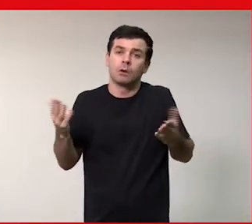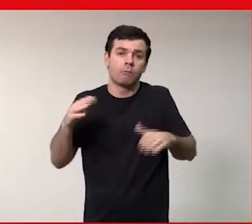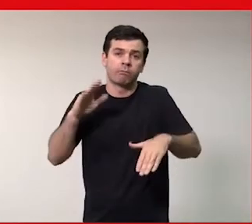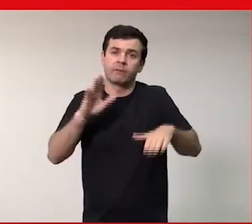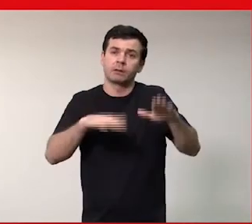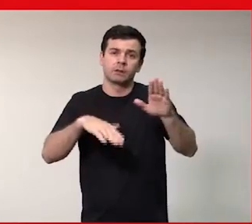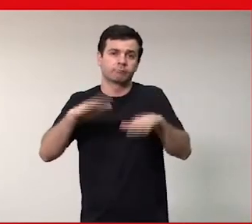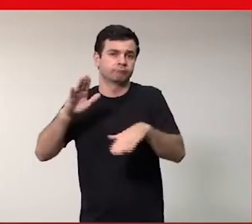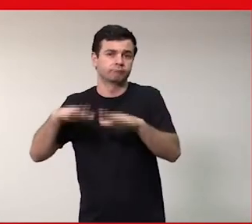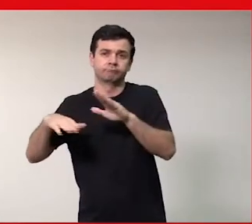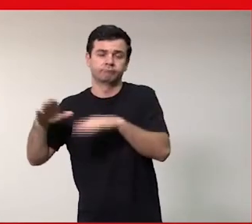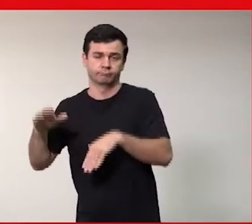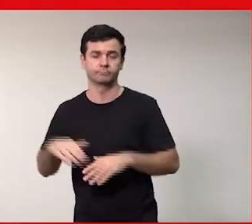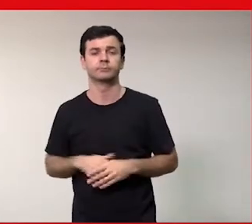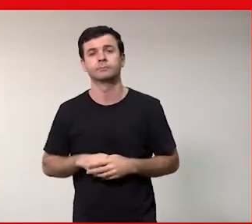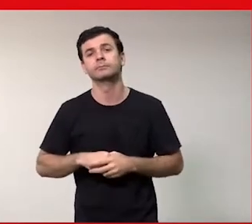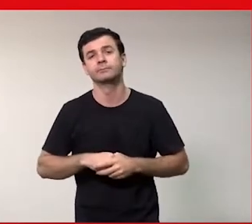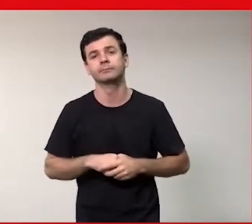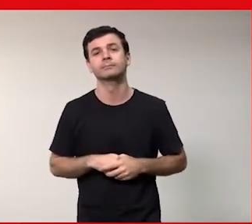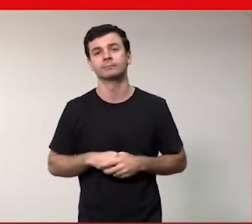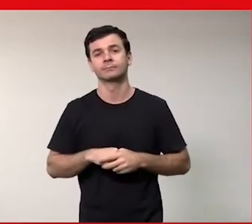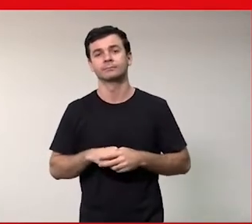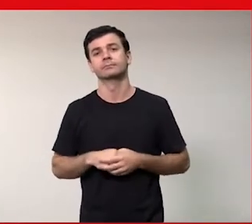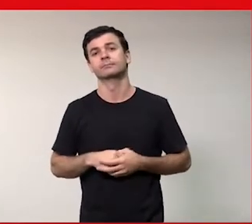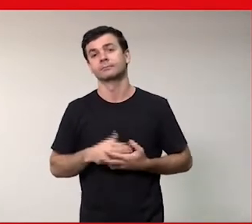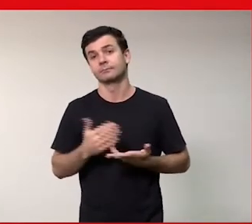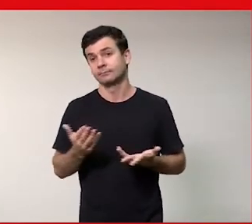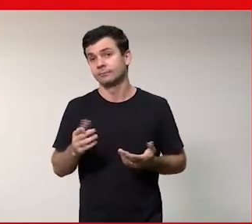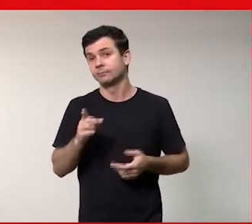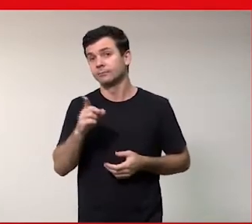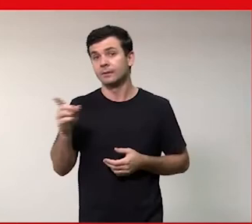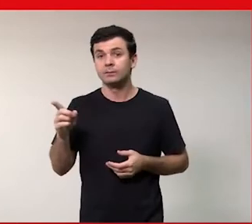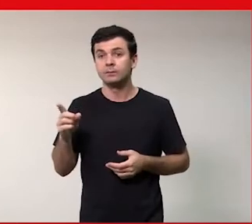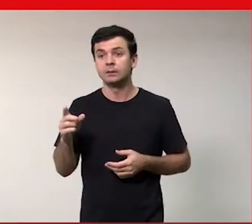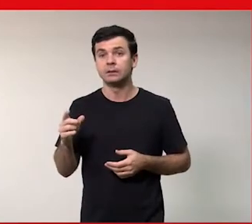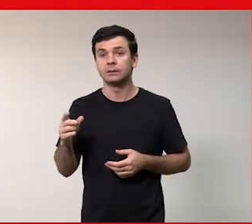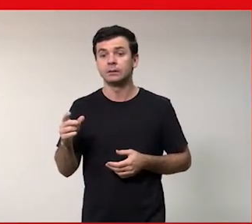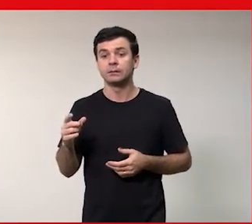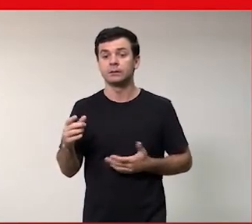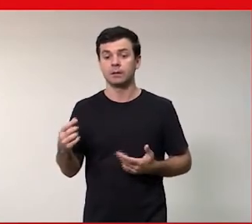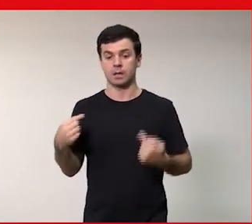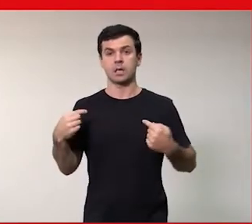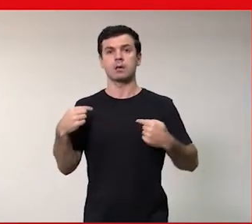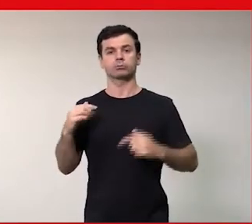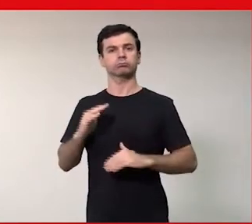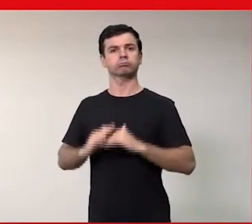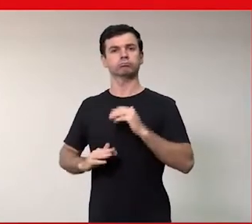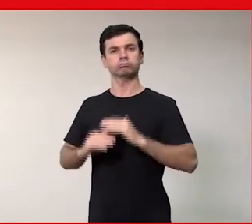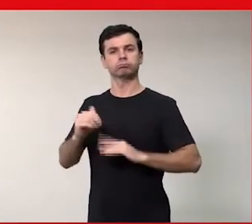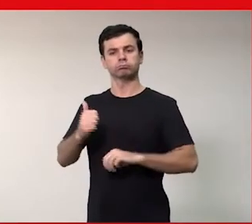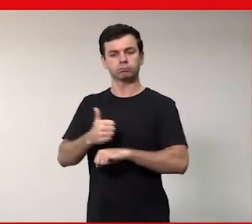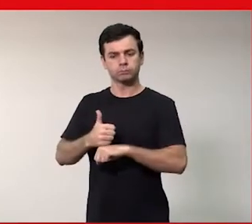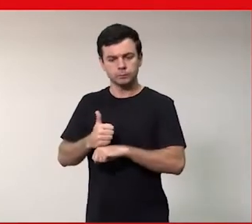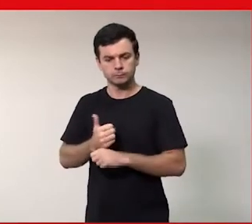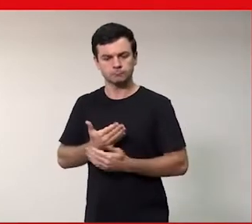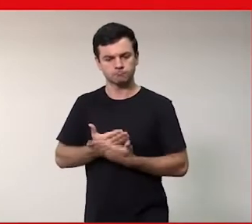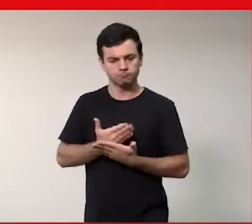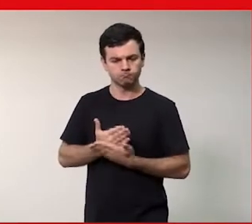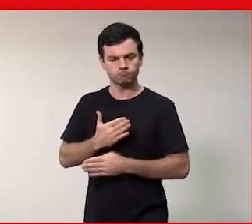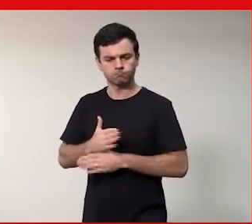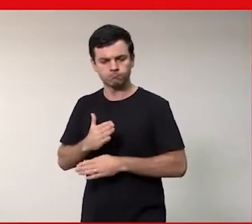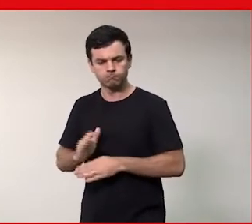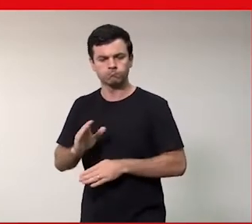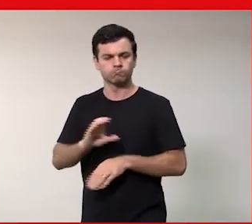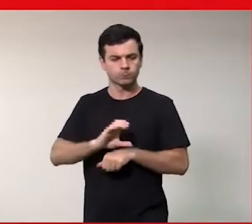fatores né dos quais o único que você consegue controlar de fato é a sua competência né o fato de estudar então assim